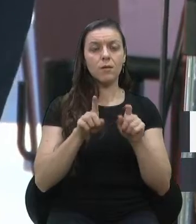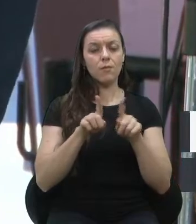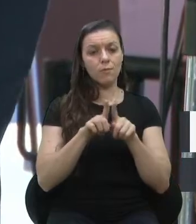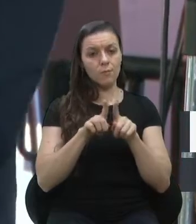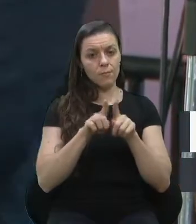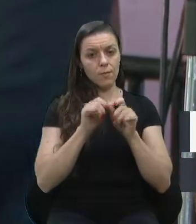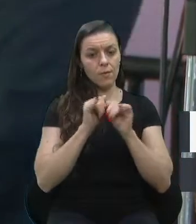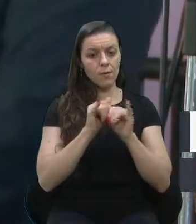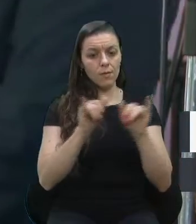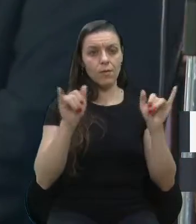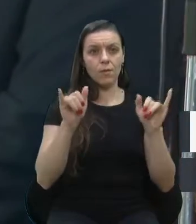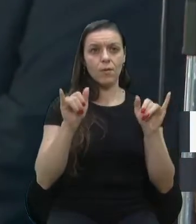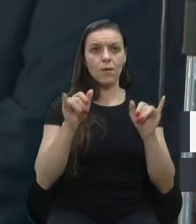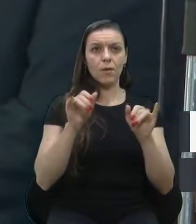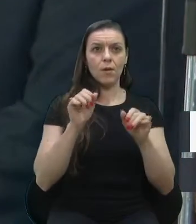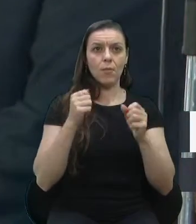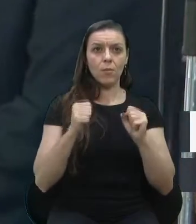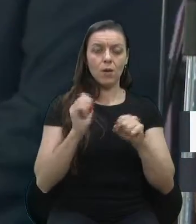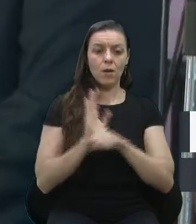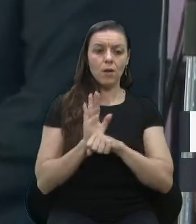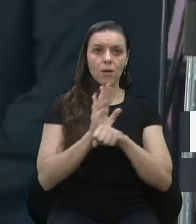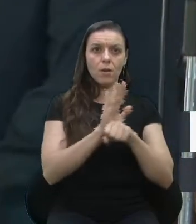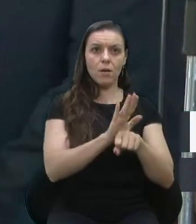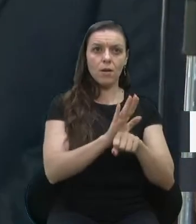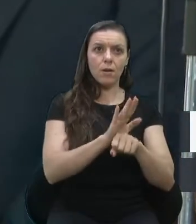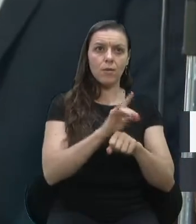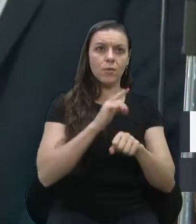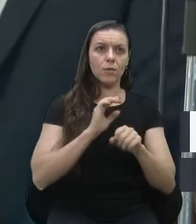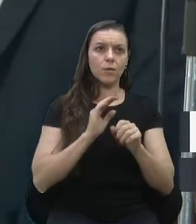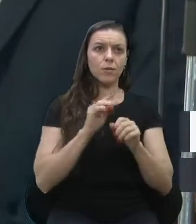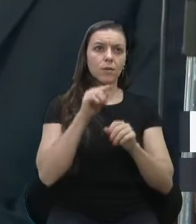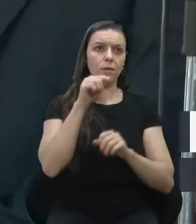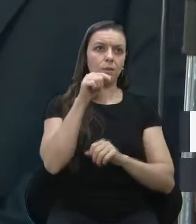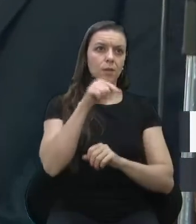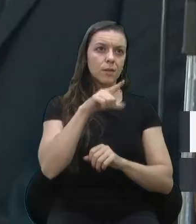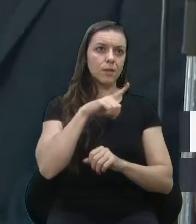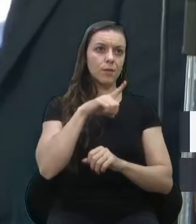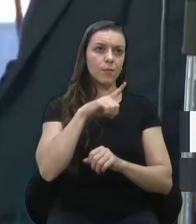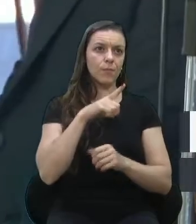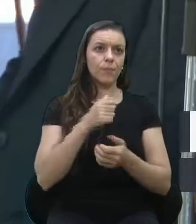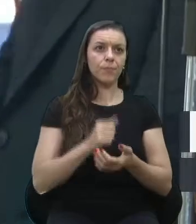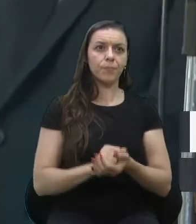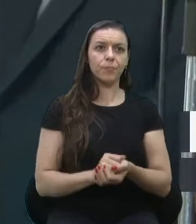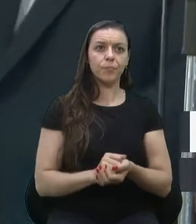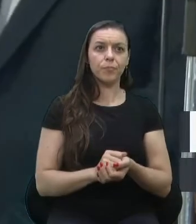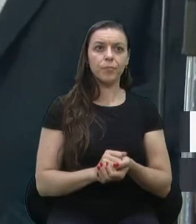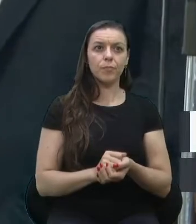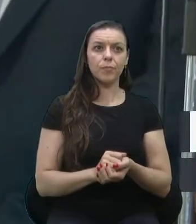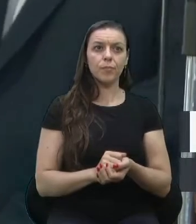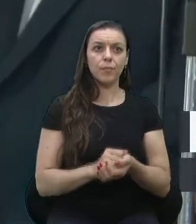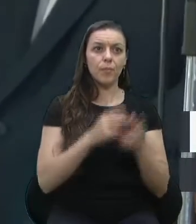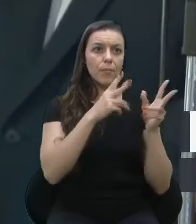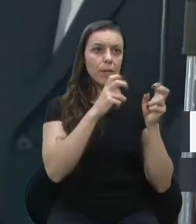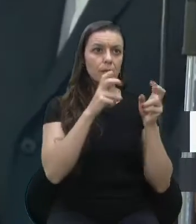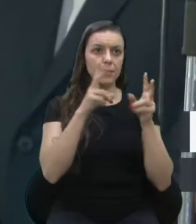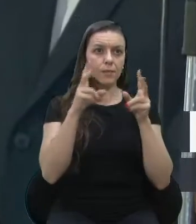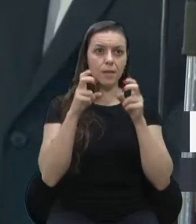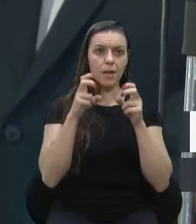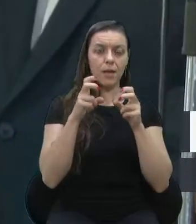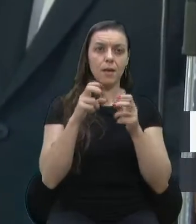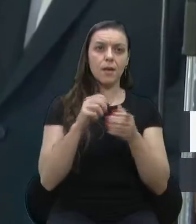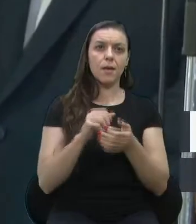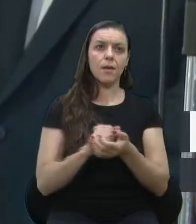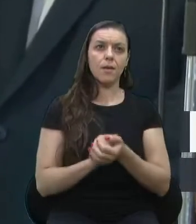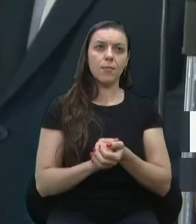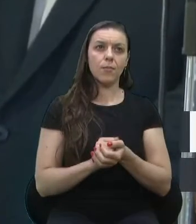porque esse auxílio só fará diferença quando ele chega lá na ponta. Quando a gente vê que os nossos artistas,